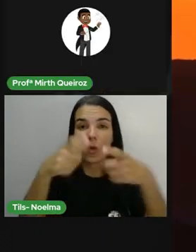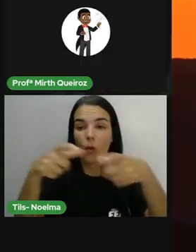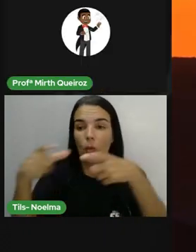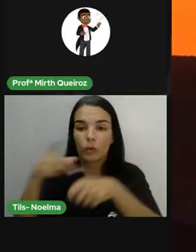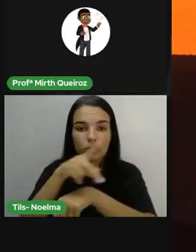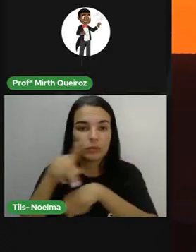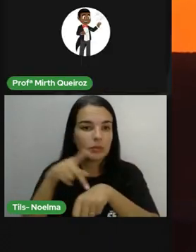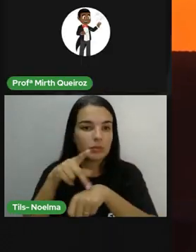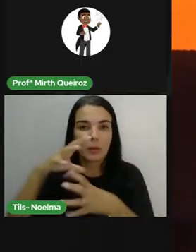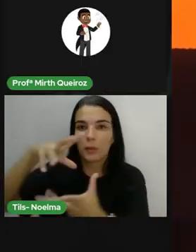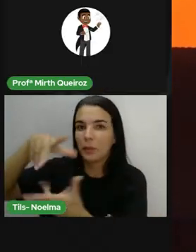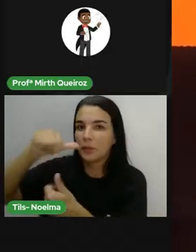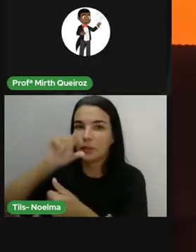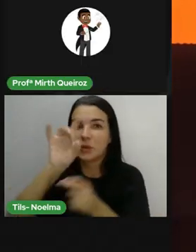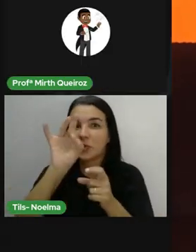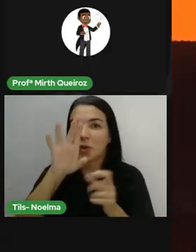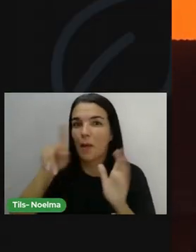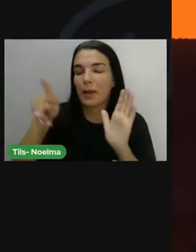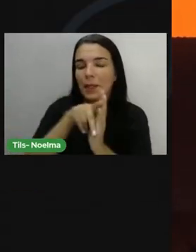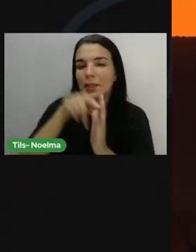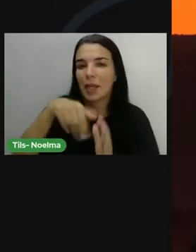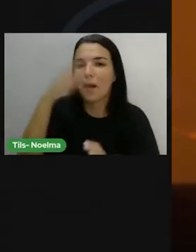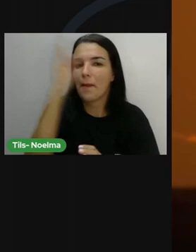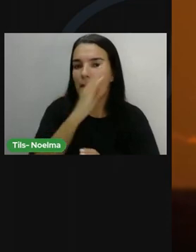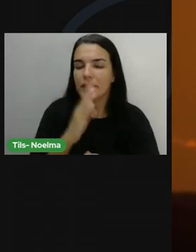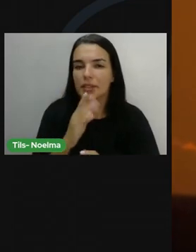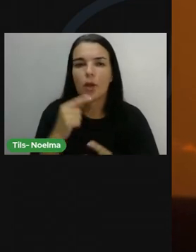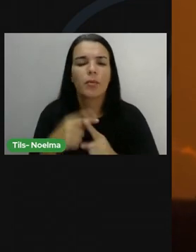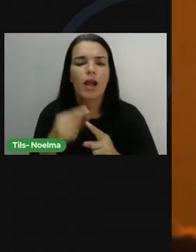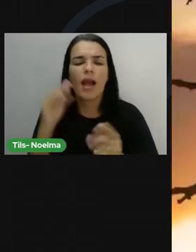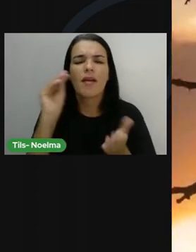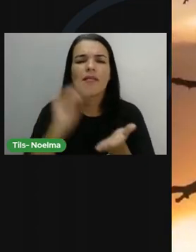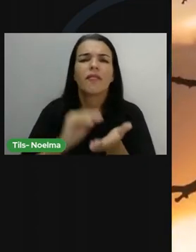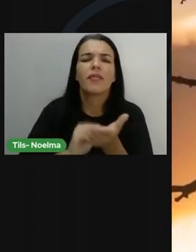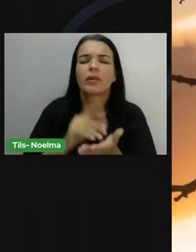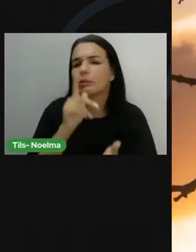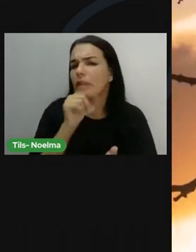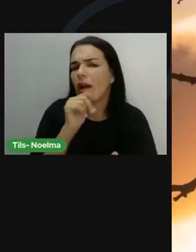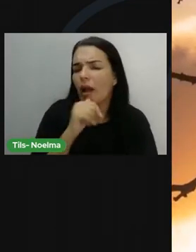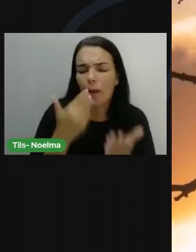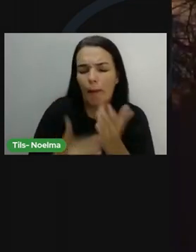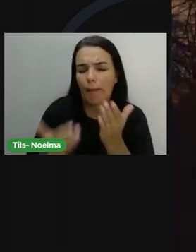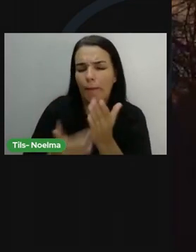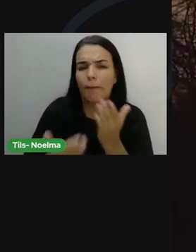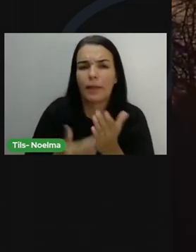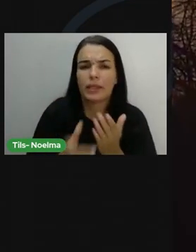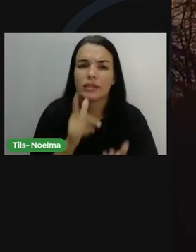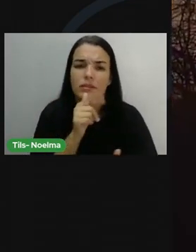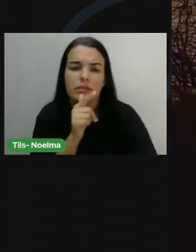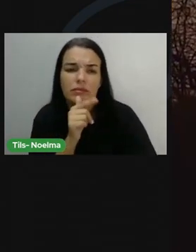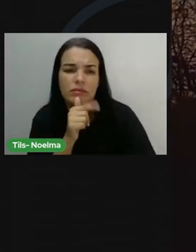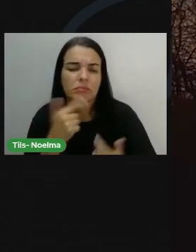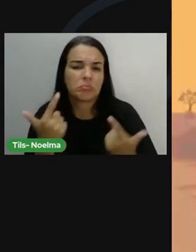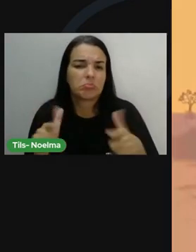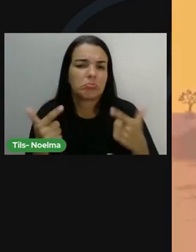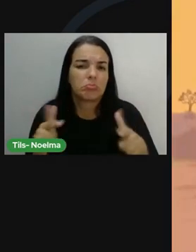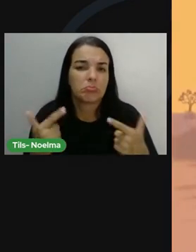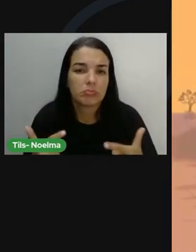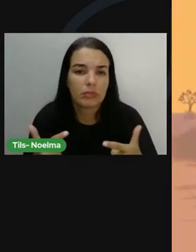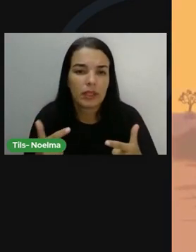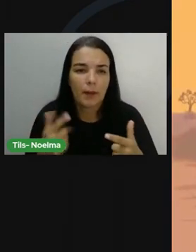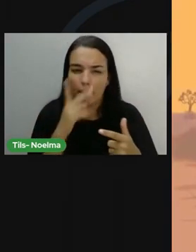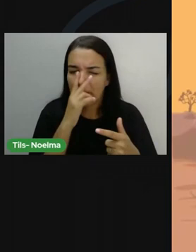Na caatinga, devido à falta d'água, a maioria das plantas perdem as folhas e os troncos tornam-se esbranquiçados e secos.